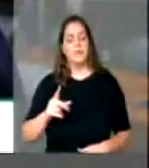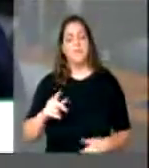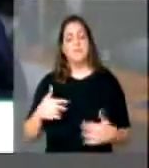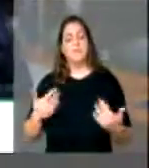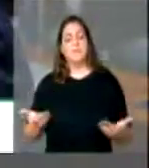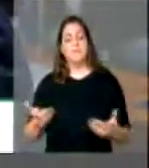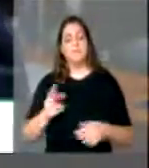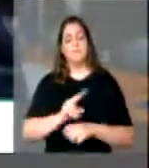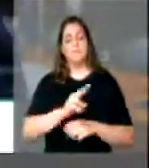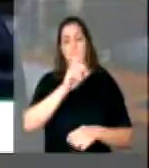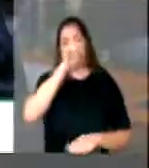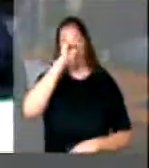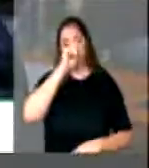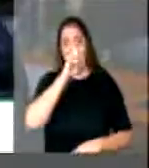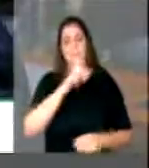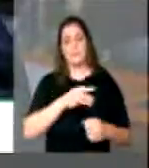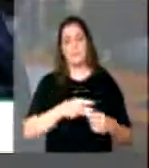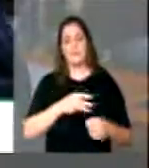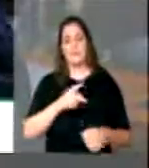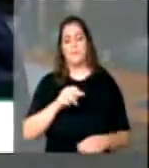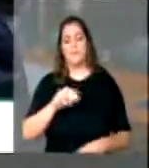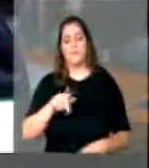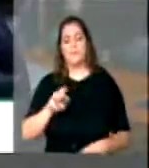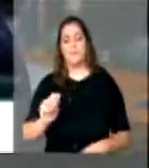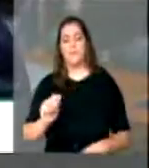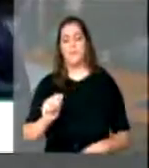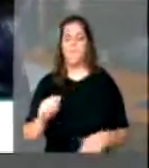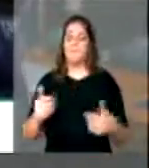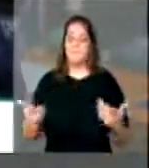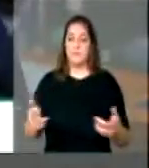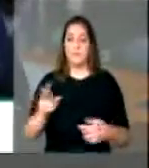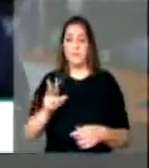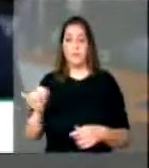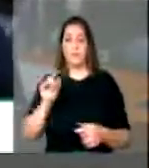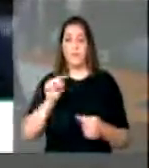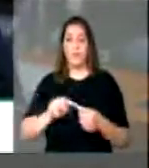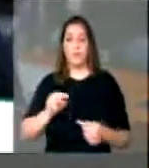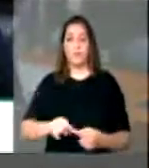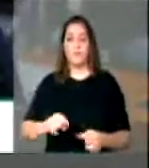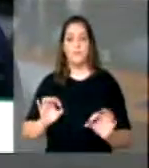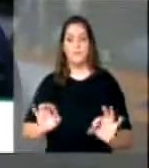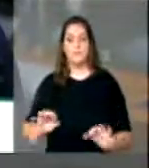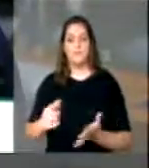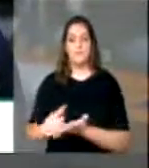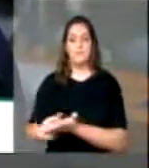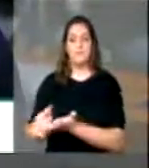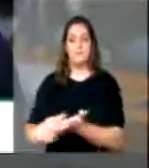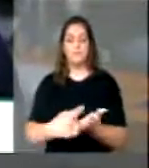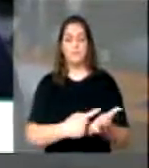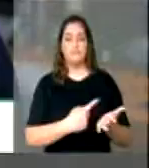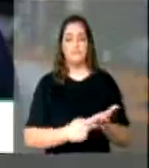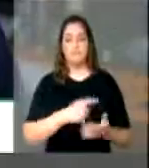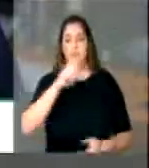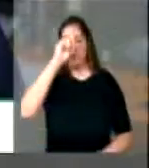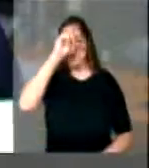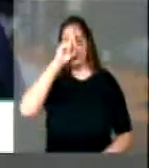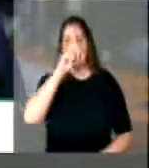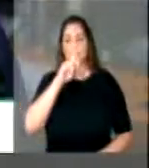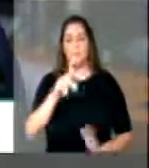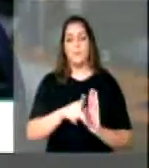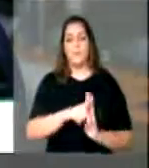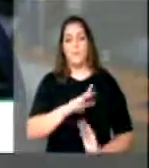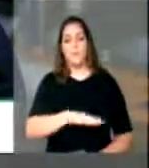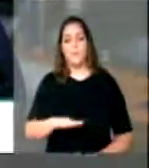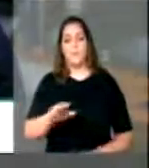vão colocar atribuições, metas para cada um dos entes e colocar em pleno funcionamento um hospital da criança